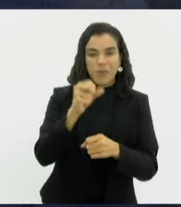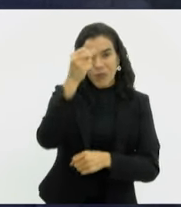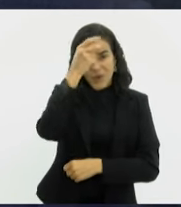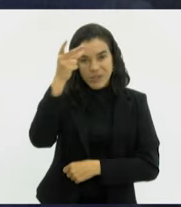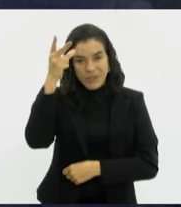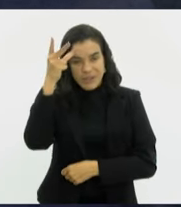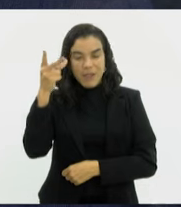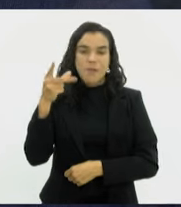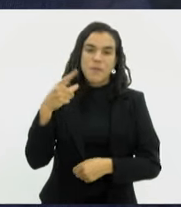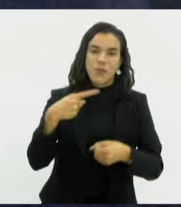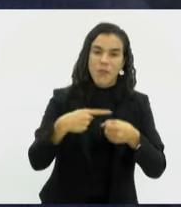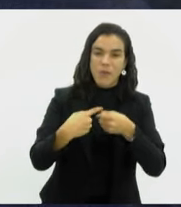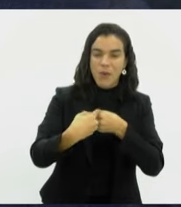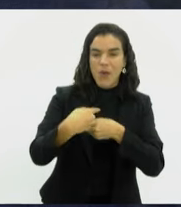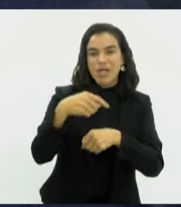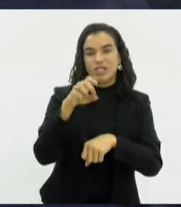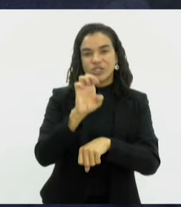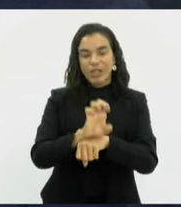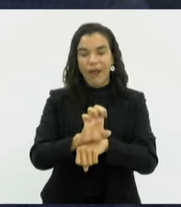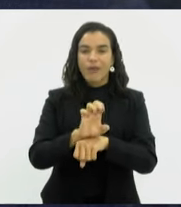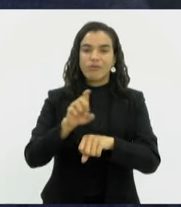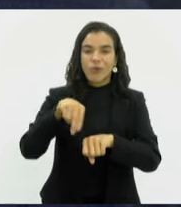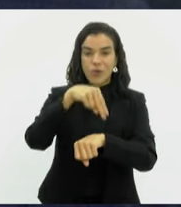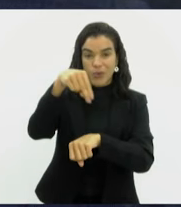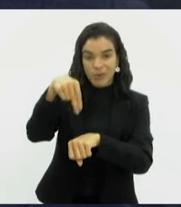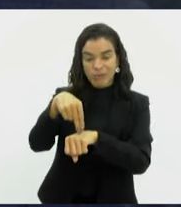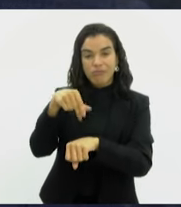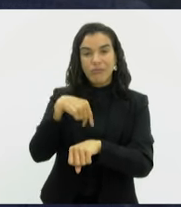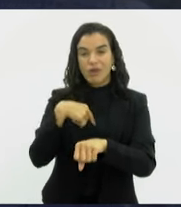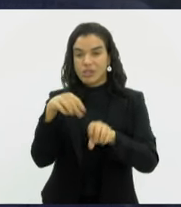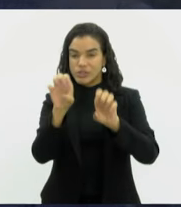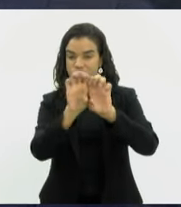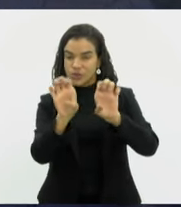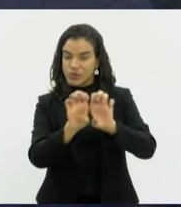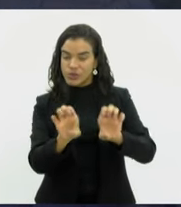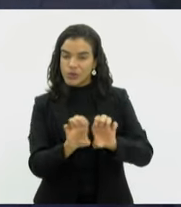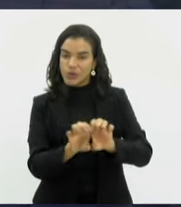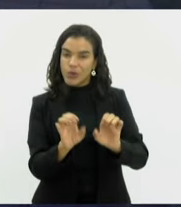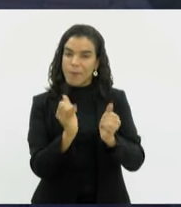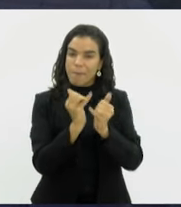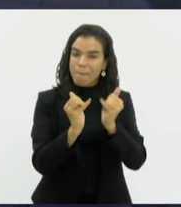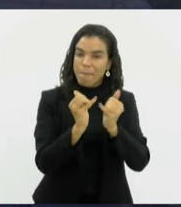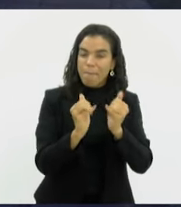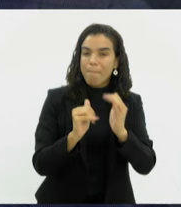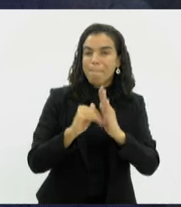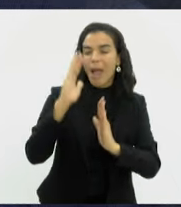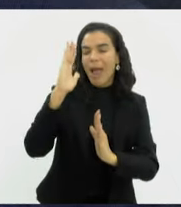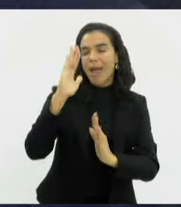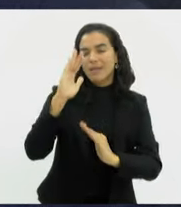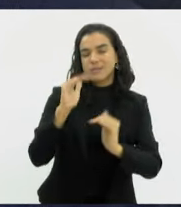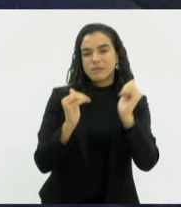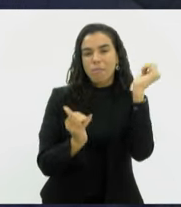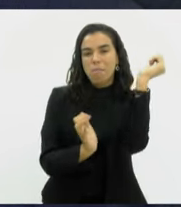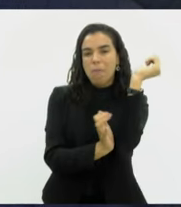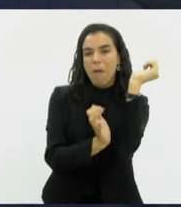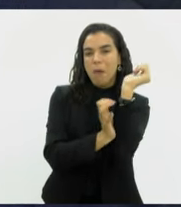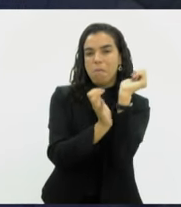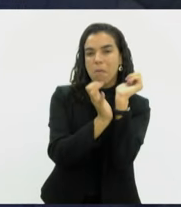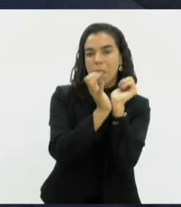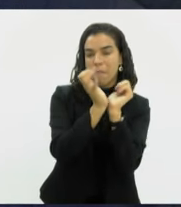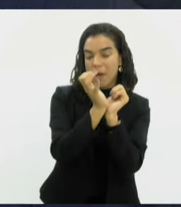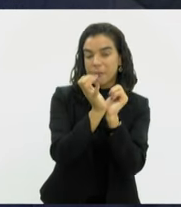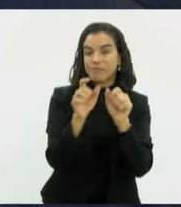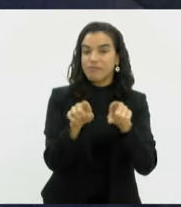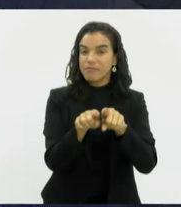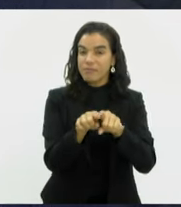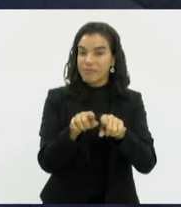Federal e Municípios, que tem um desenho institucional muito próximo, muito mais burocrático, e aí dentro da realidade